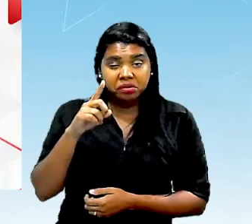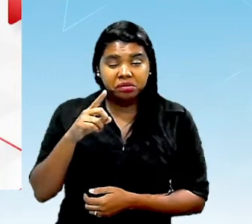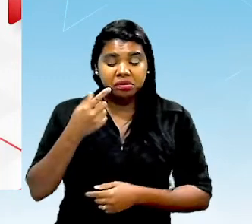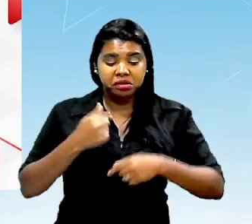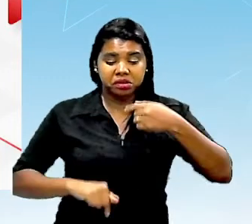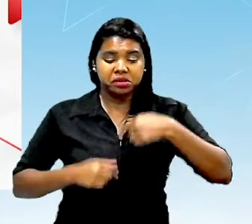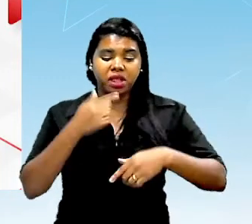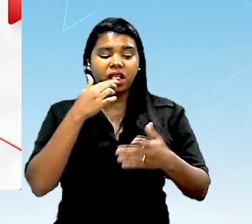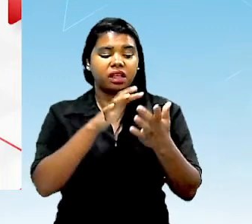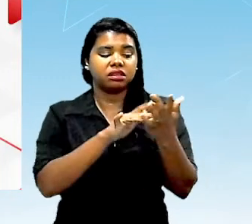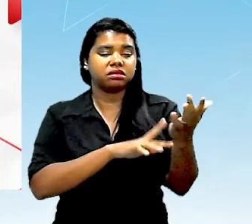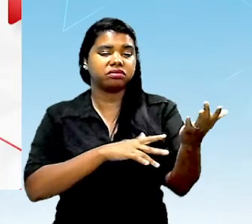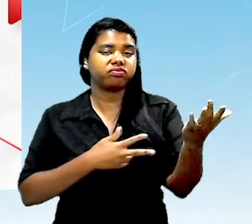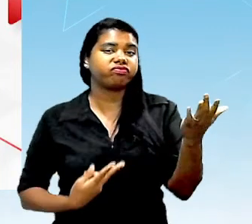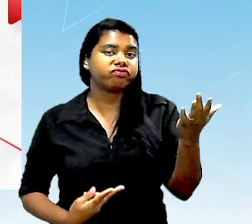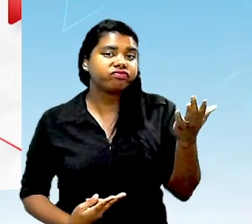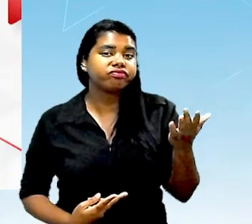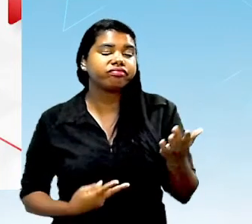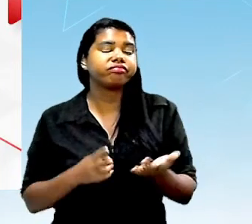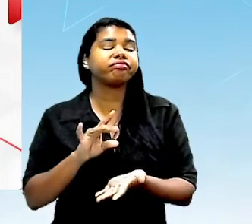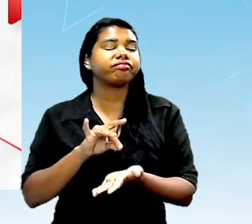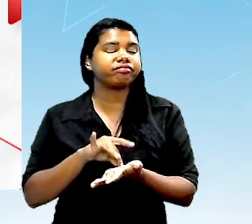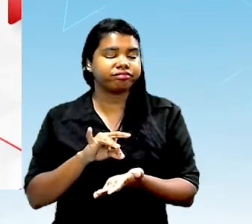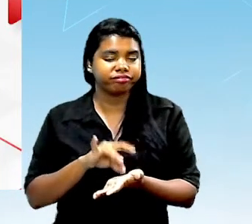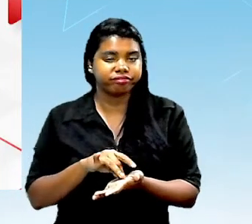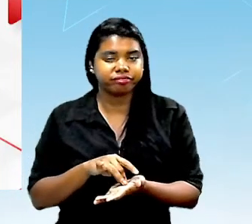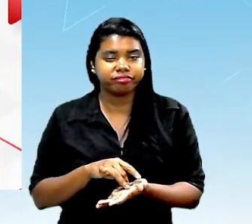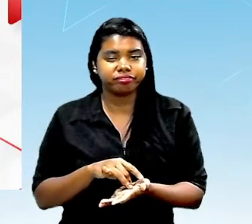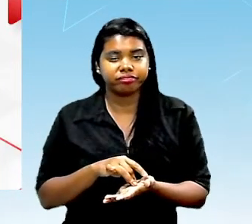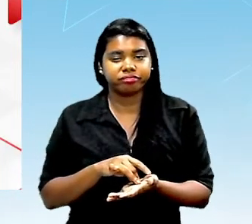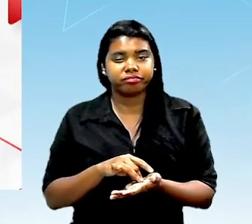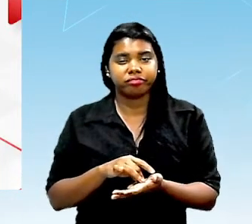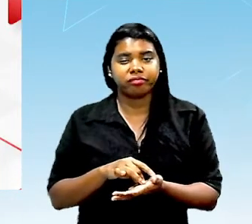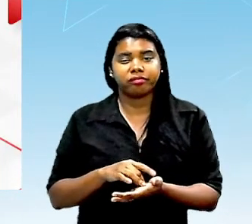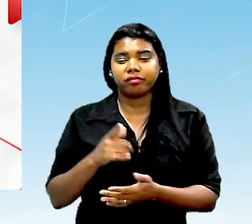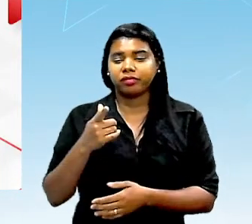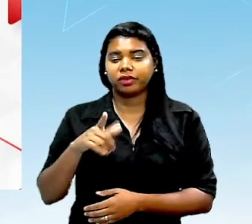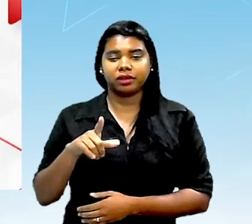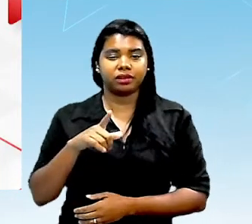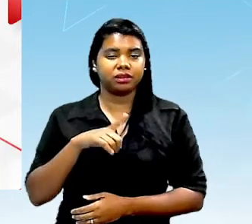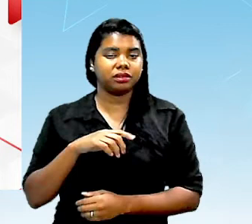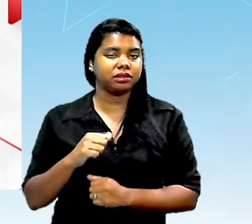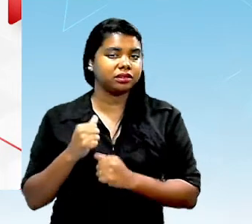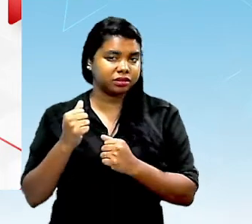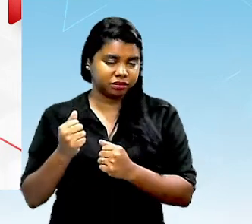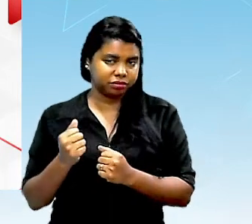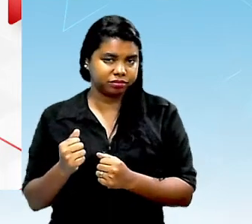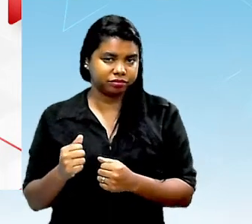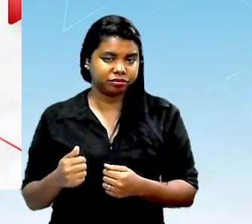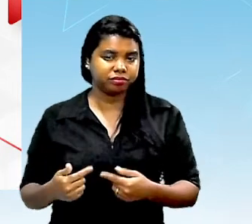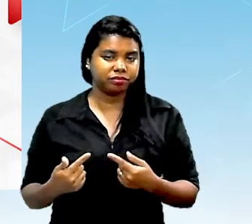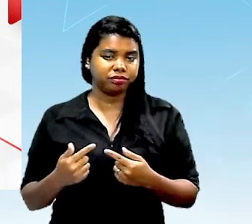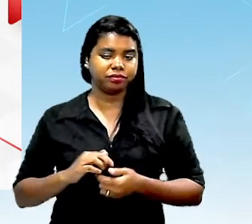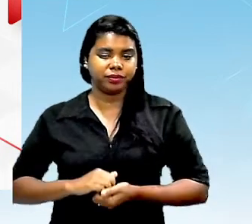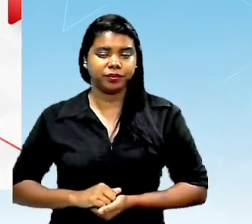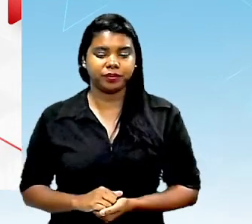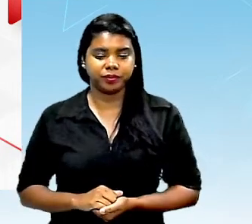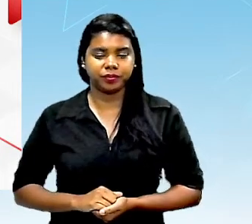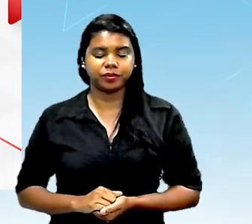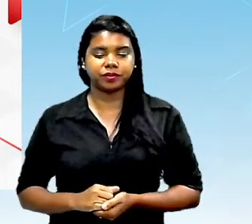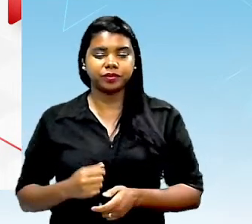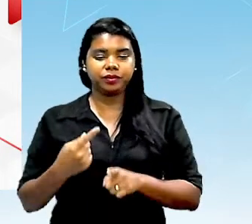circulação do sangue as cadeias insaturadas não elas não tem esse poder de compactação justamente